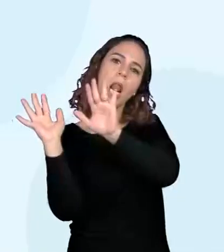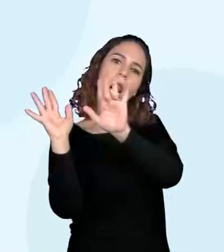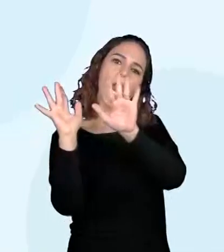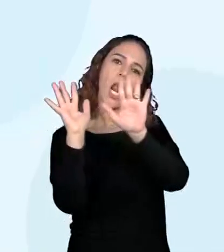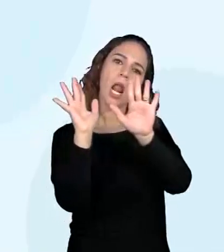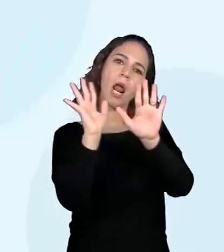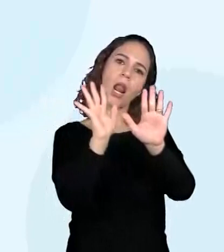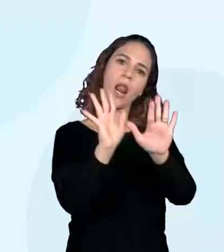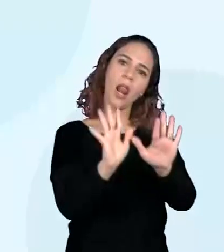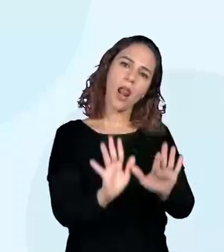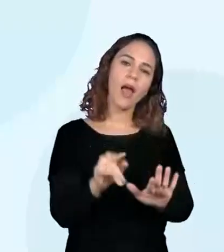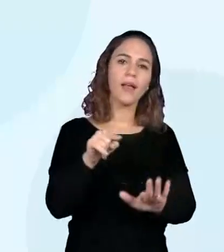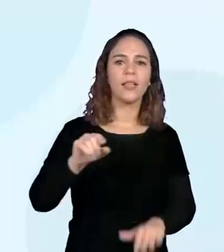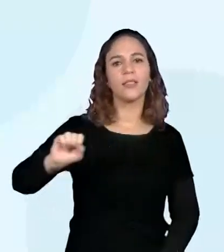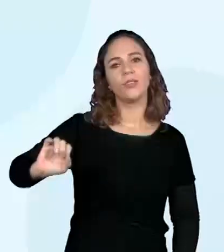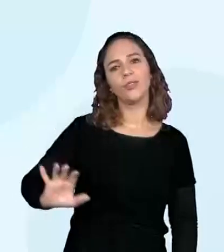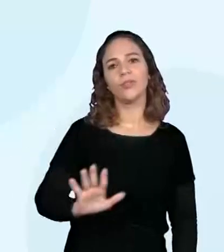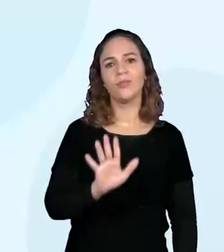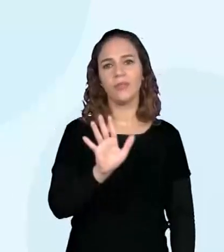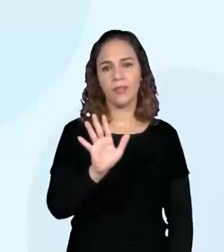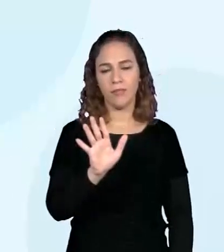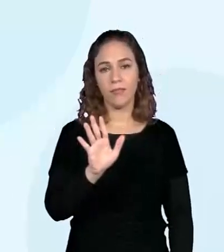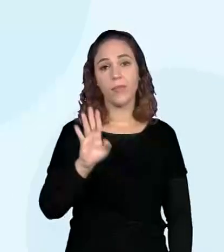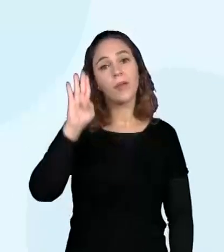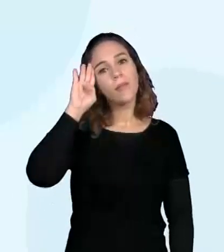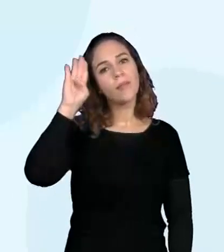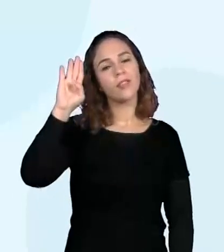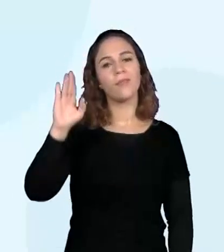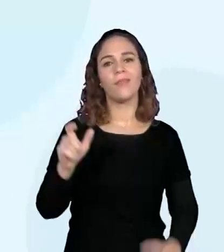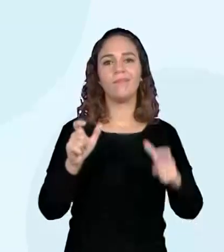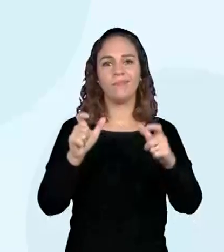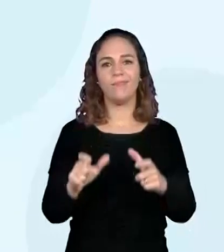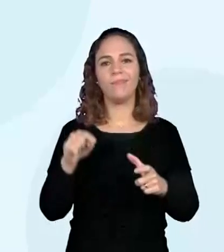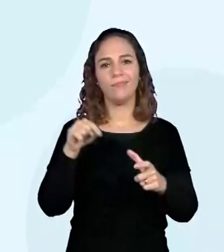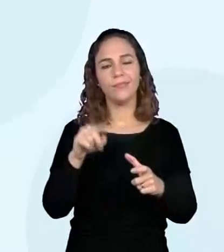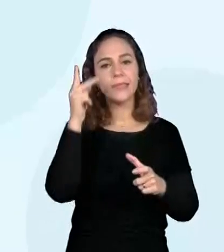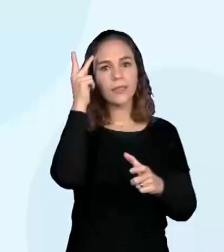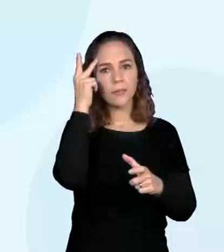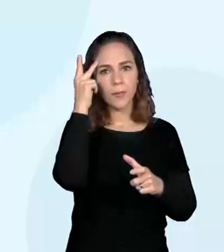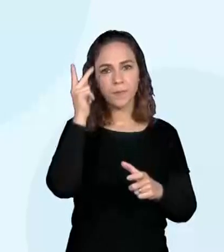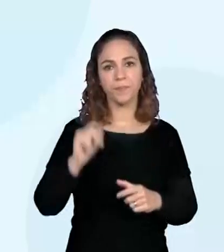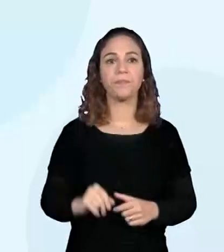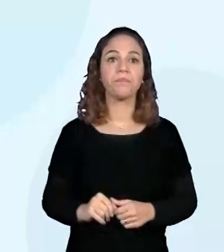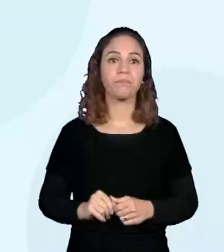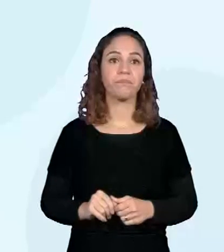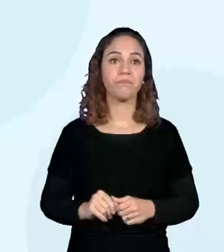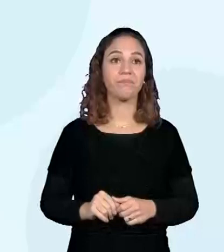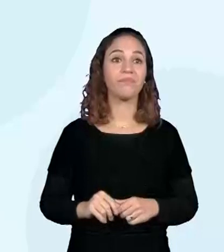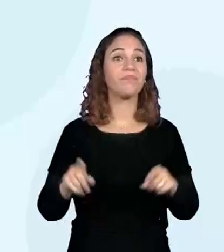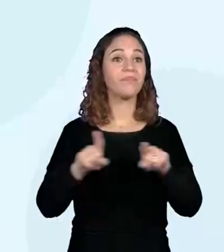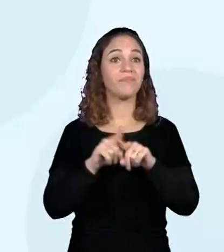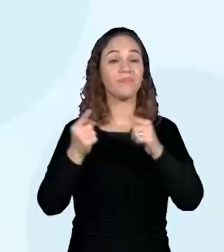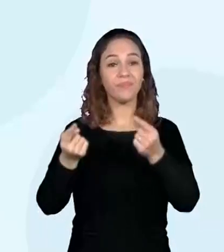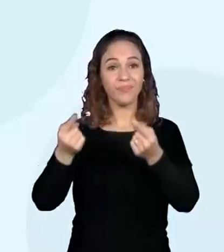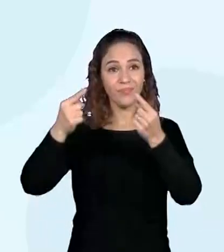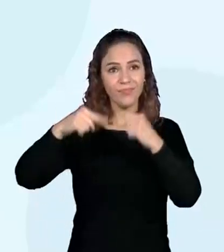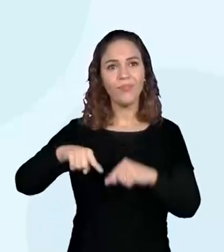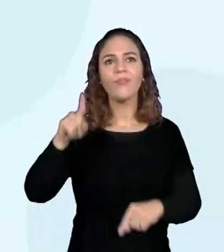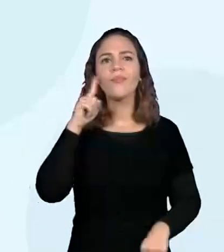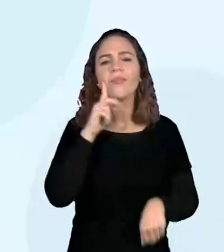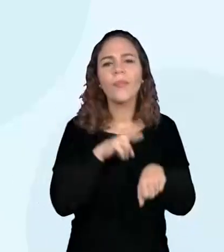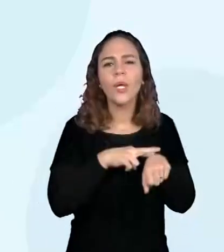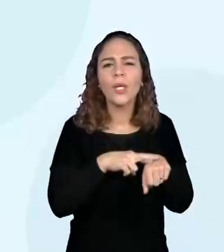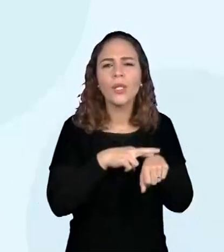nordestina aqui para o Sudeste, principalmente para São Paulo. muito bem, e aqui a gente tem o Agreste.